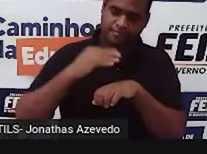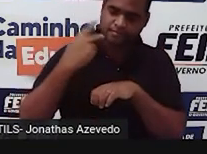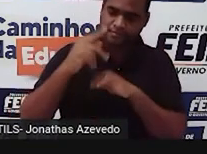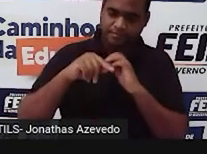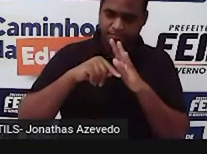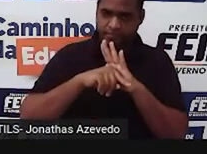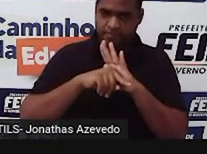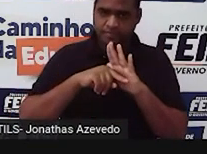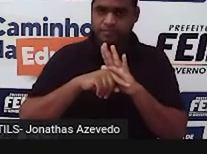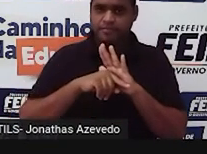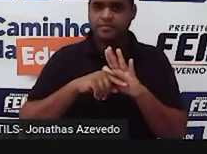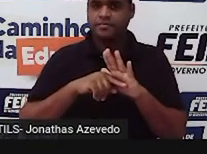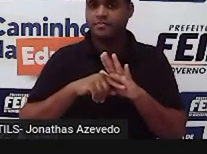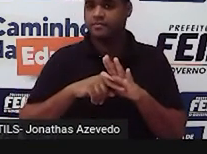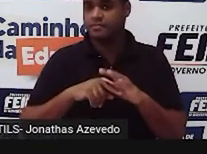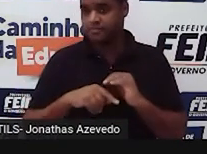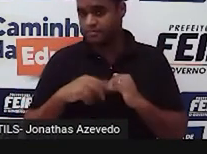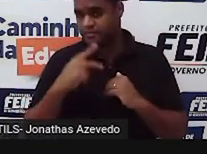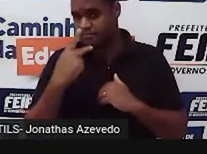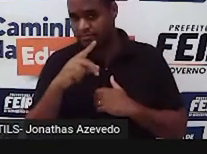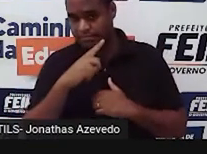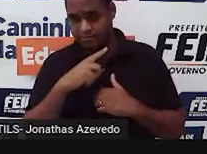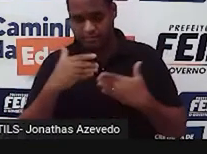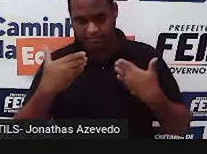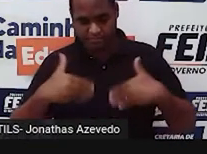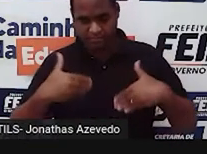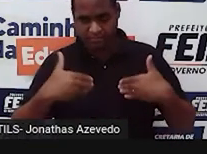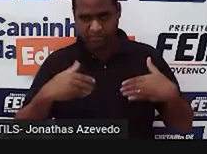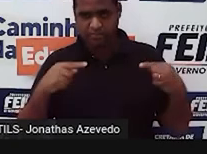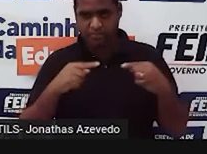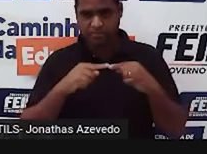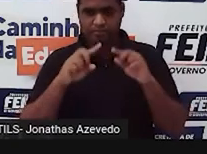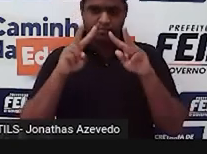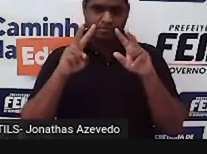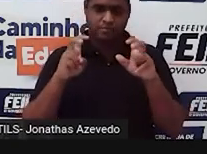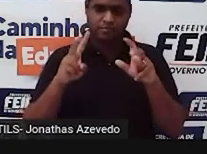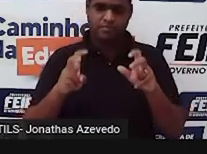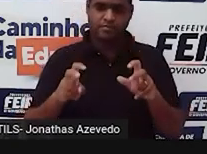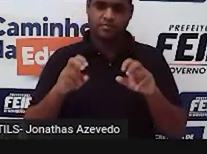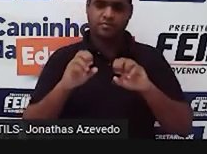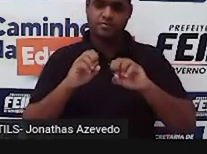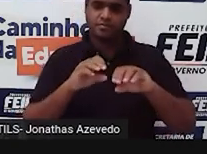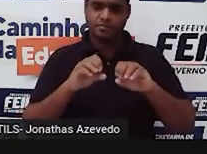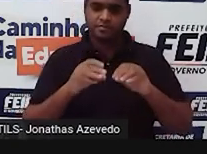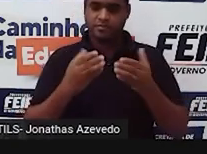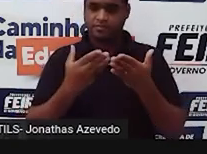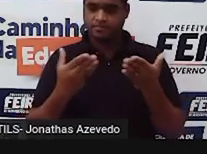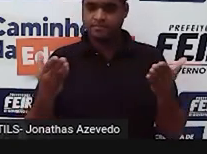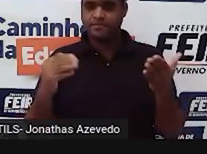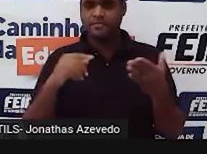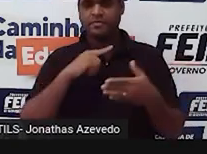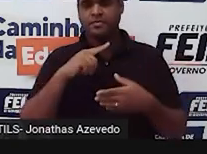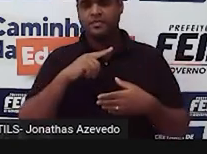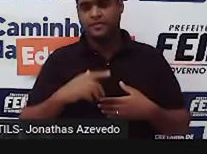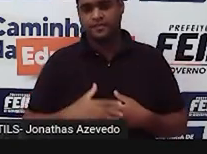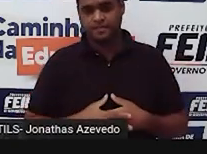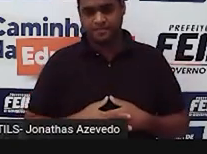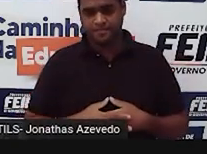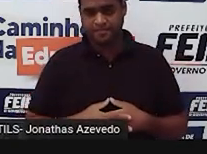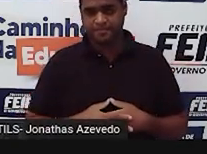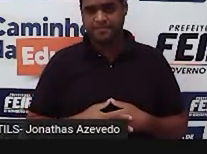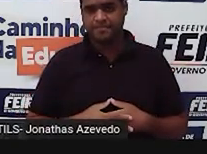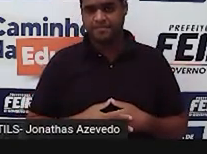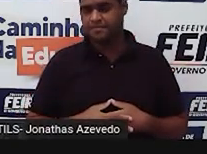Se eu tivesse que fazer uma prova sobre o assunto dessa aula com você, tá? O